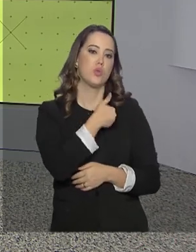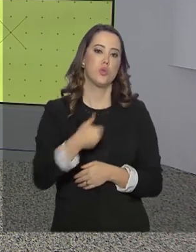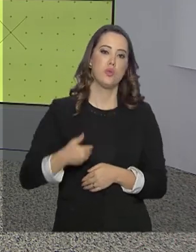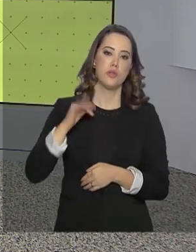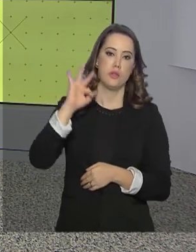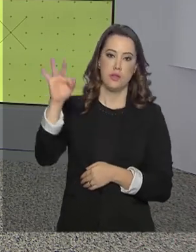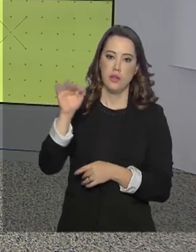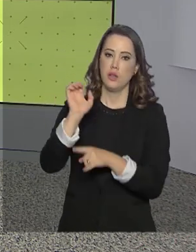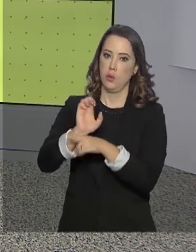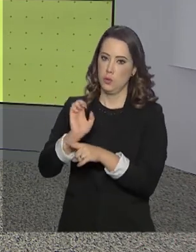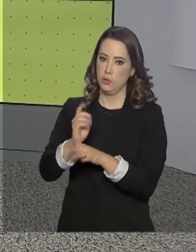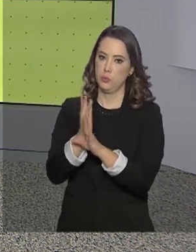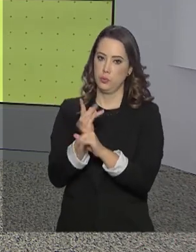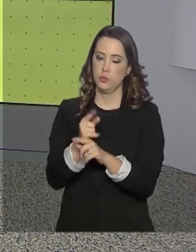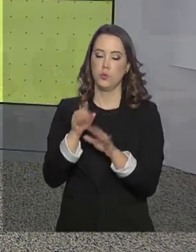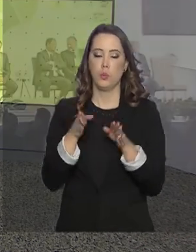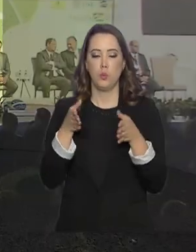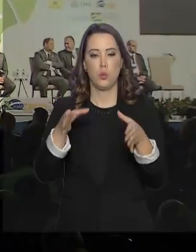municípios para o setor.